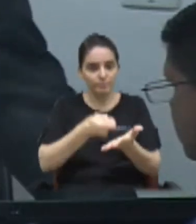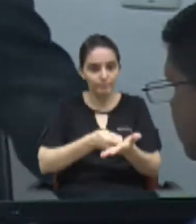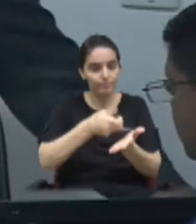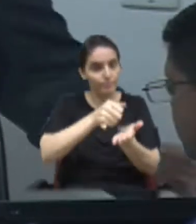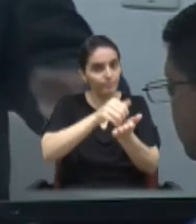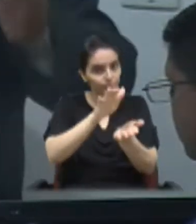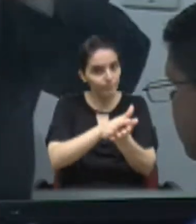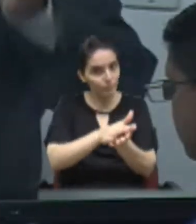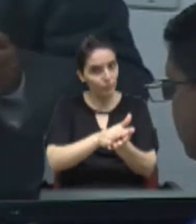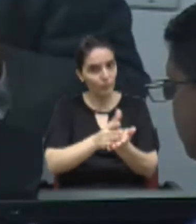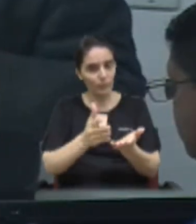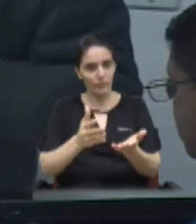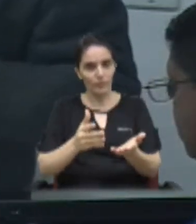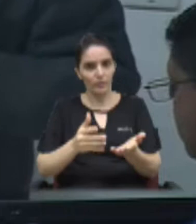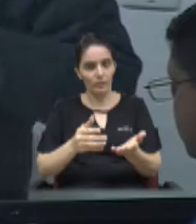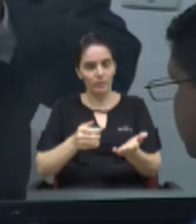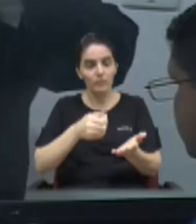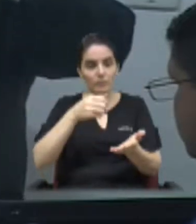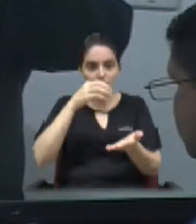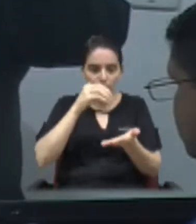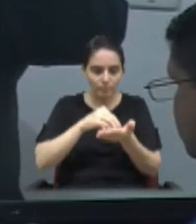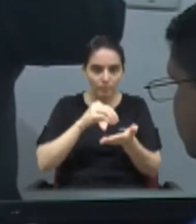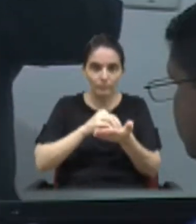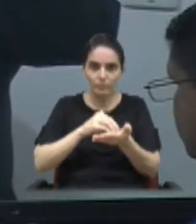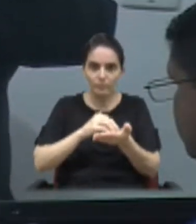renda. Mas o que é mais importante,